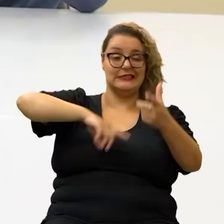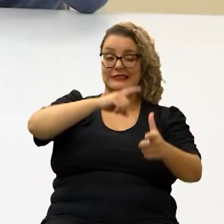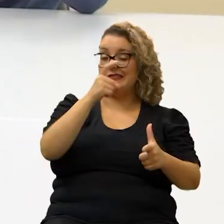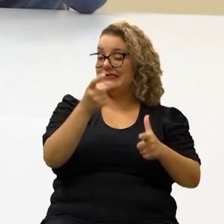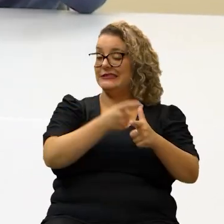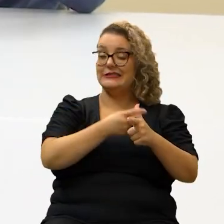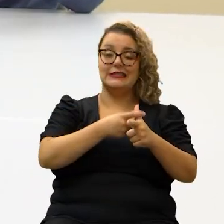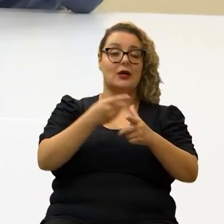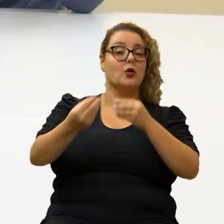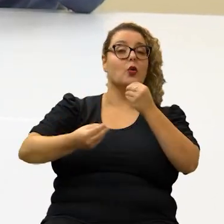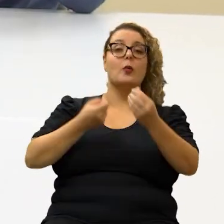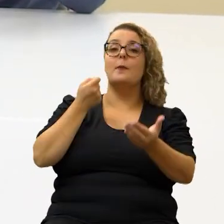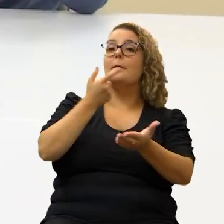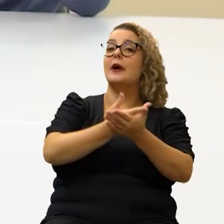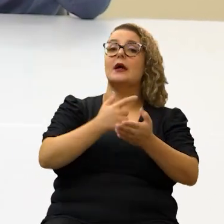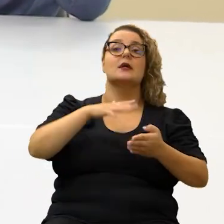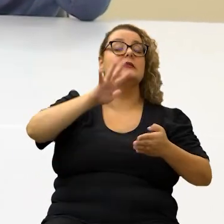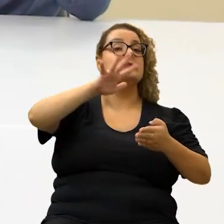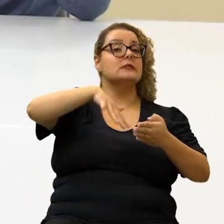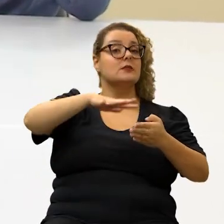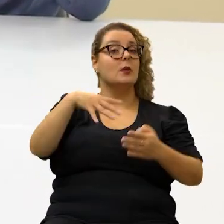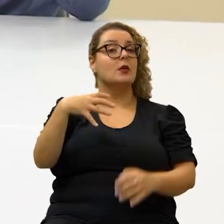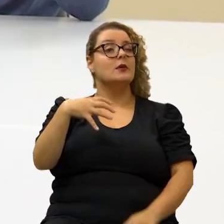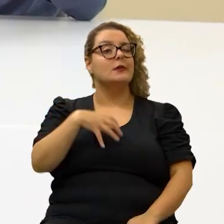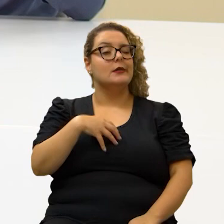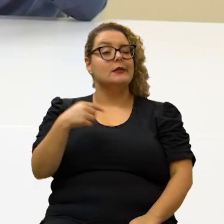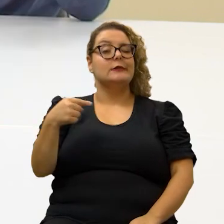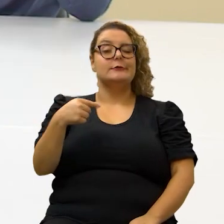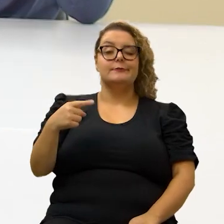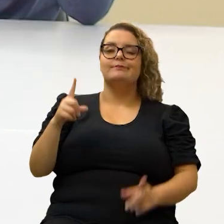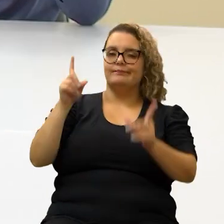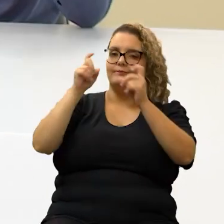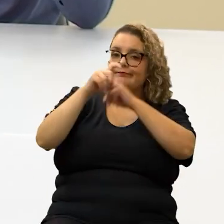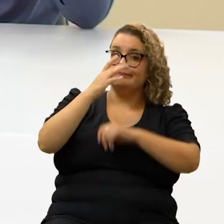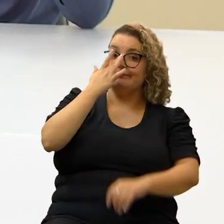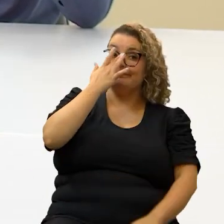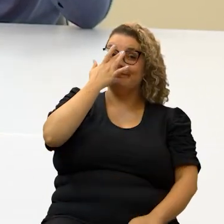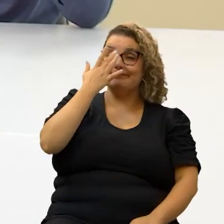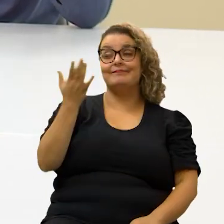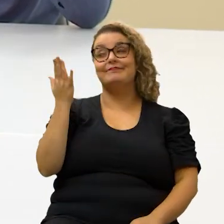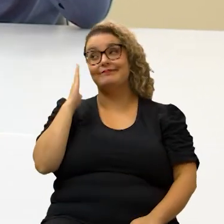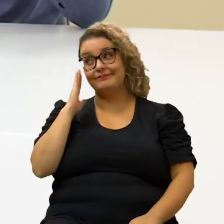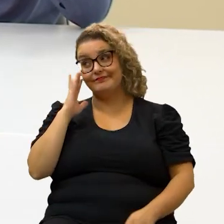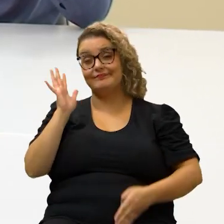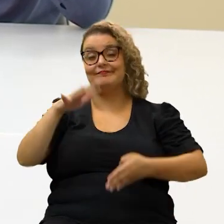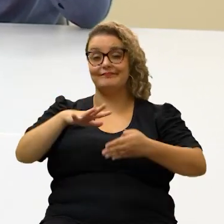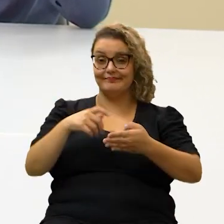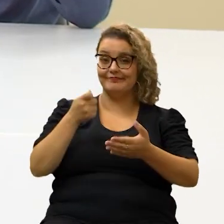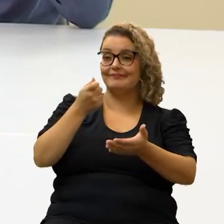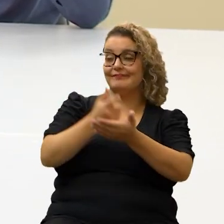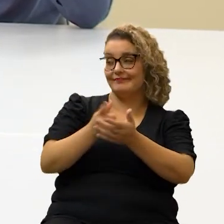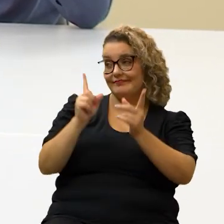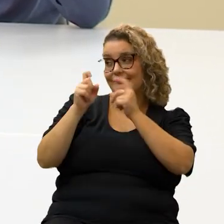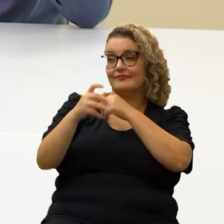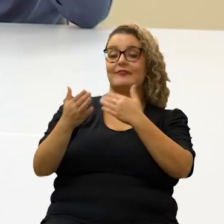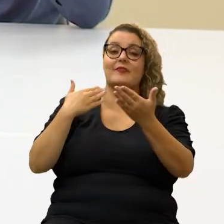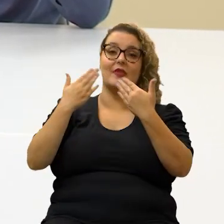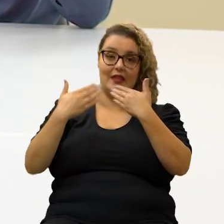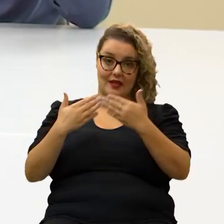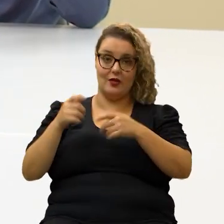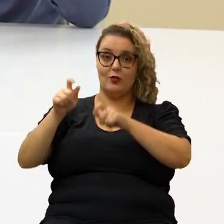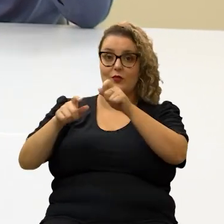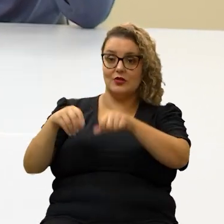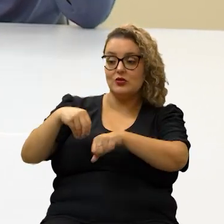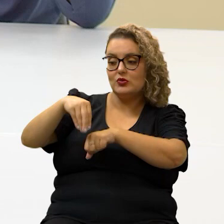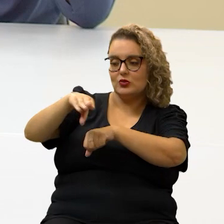ao longo do ano como pagar essas contas de um jeito menos complicado, a gente sabe que pagar conta é difícil mas a gente vai conversar com